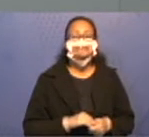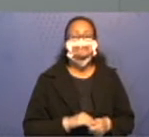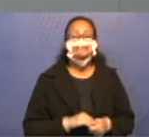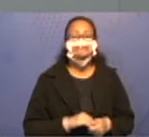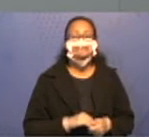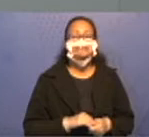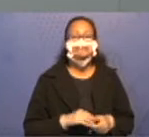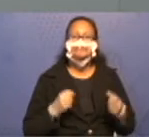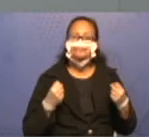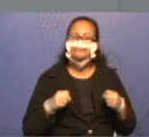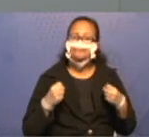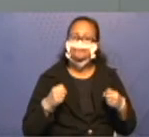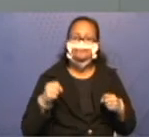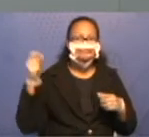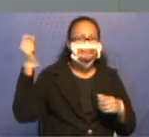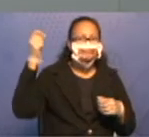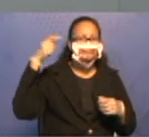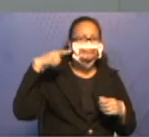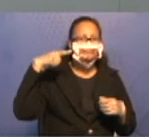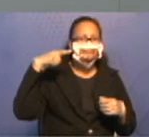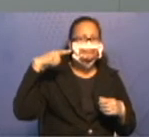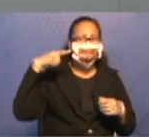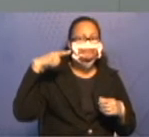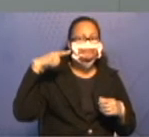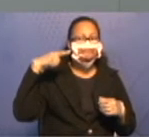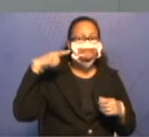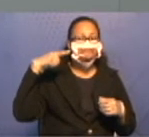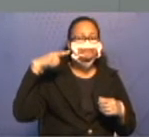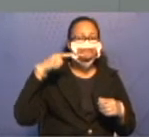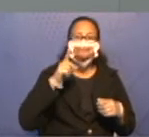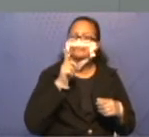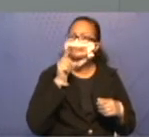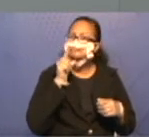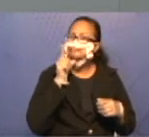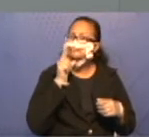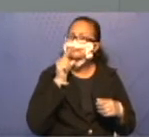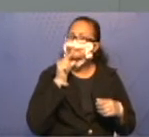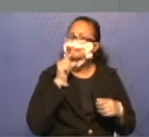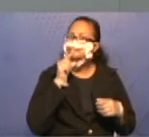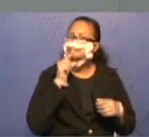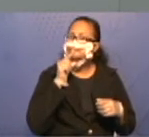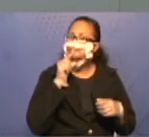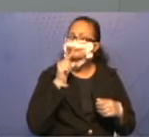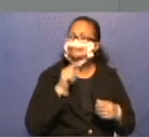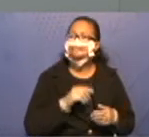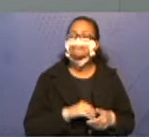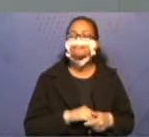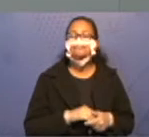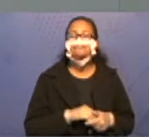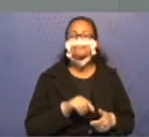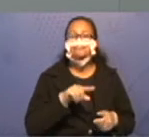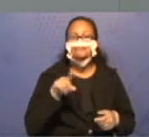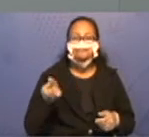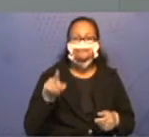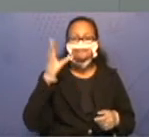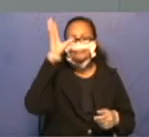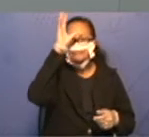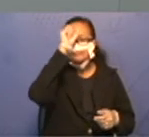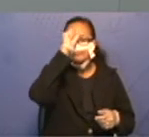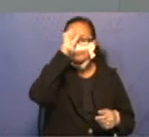Olha lá. Ela precisa de sol, de água. E vocês